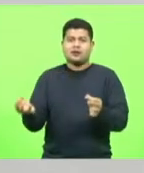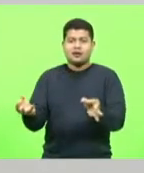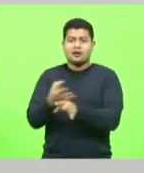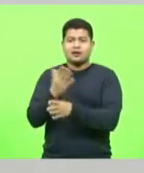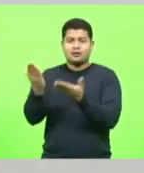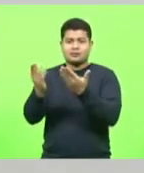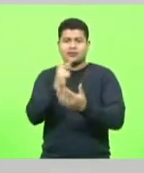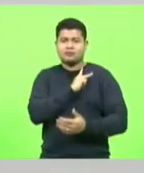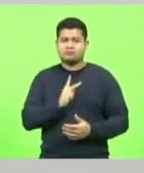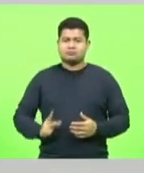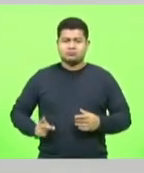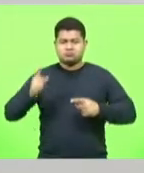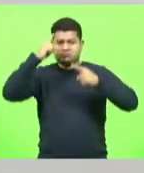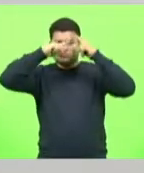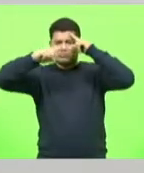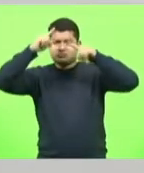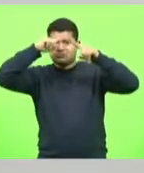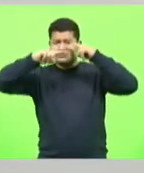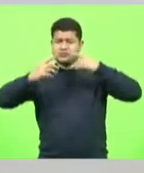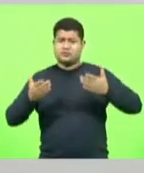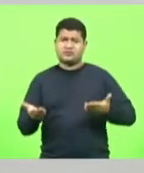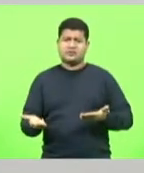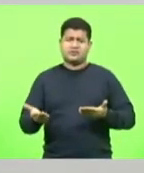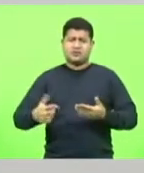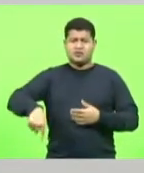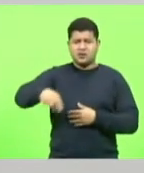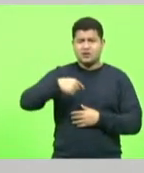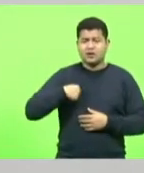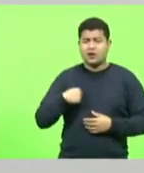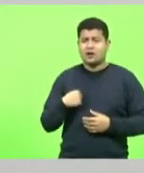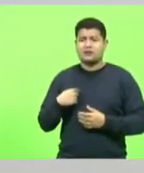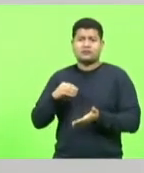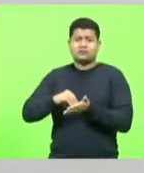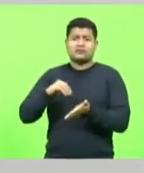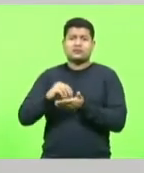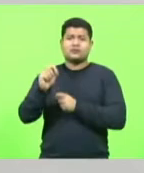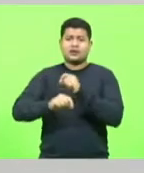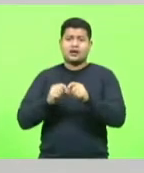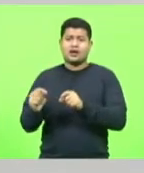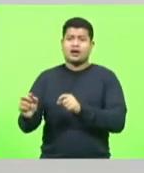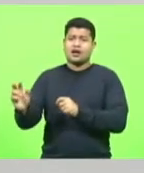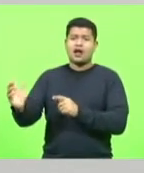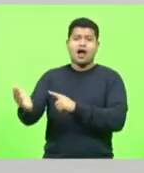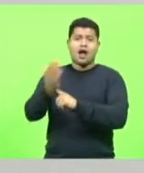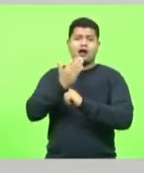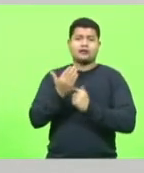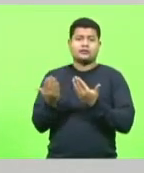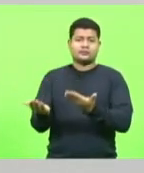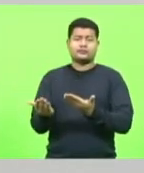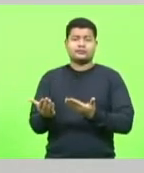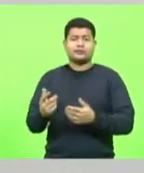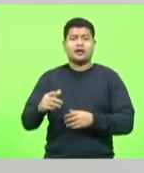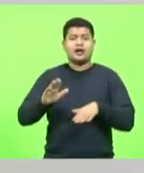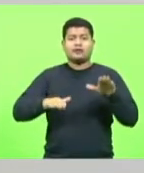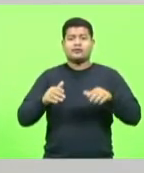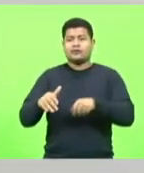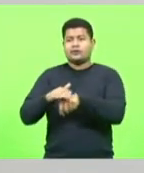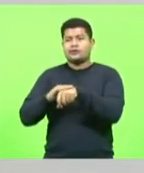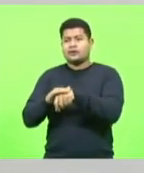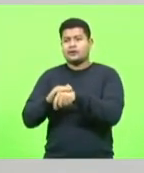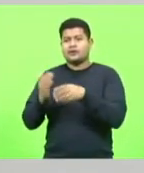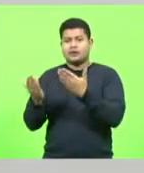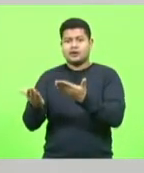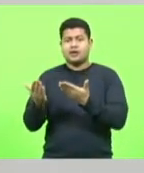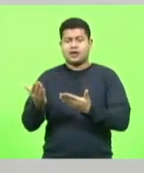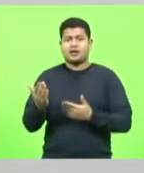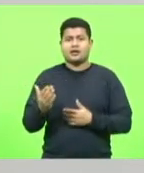as respostas a nível federal. A gente conversa com o superintendente de Santa Catarina,